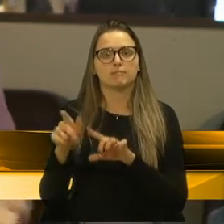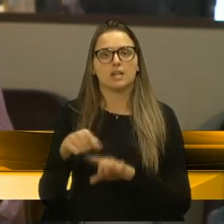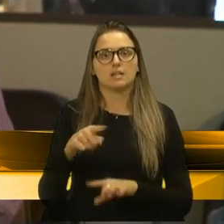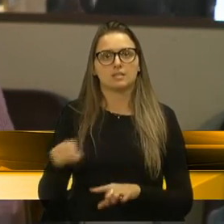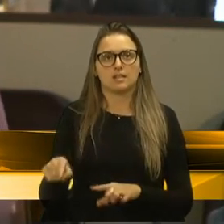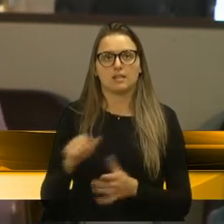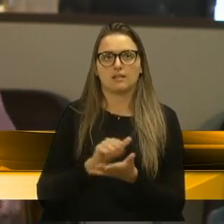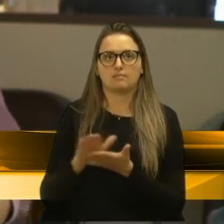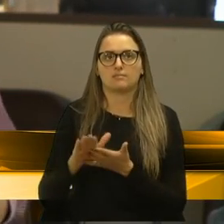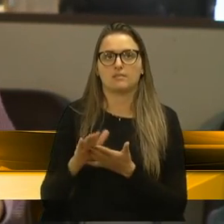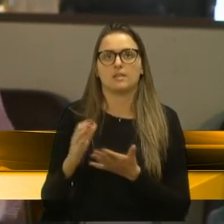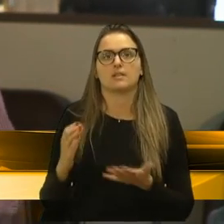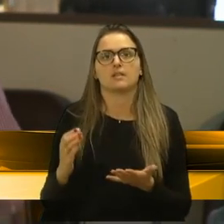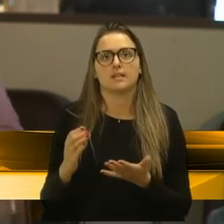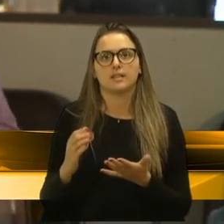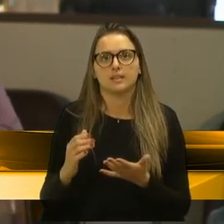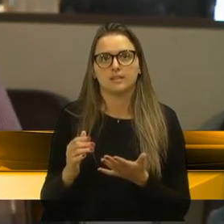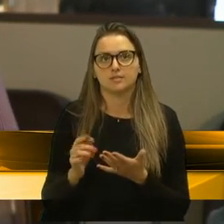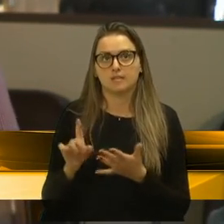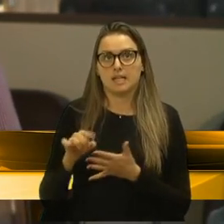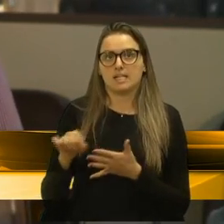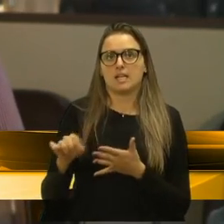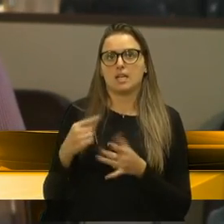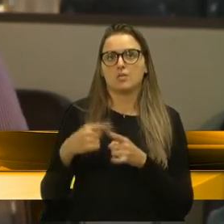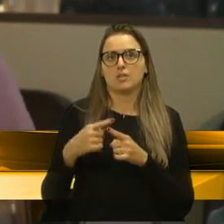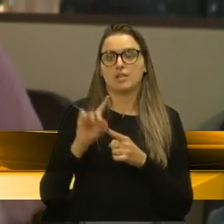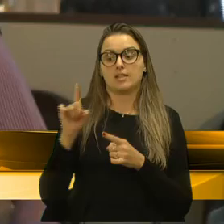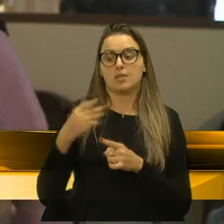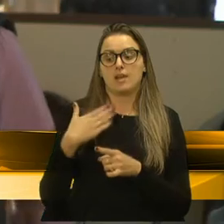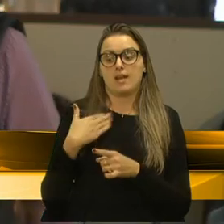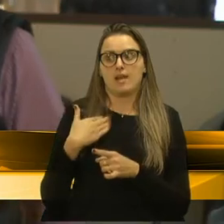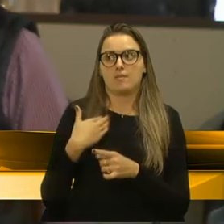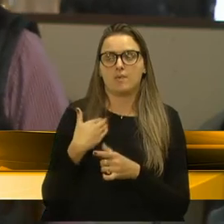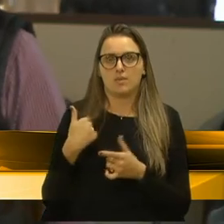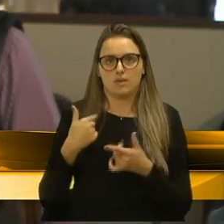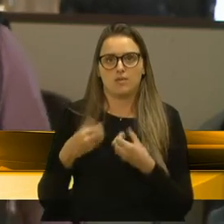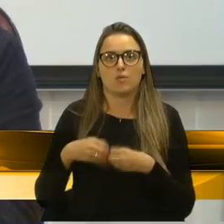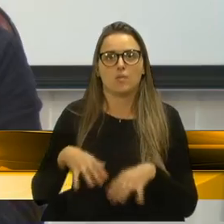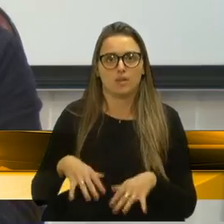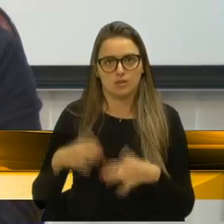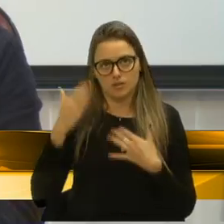É uma palavra muito forte, cortar na carne, sendo que não é no meu que vai doer. Obrigado.